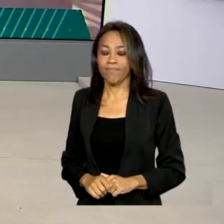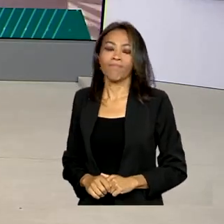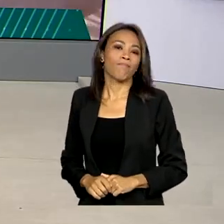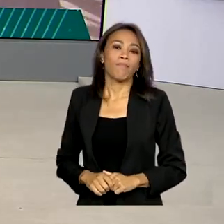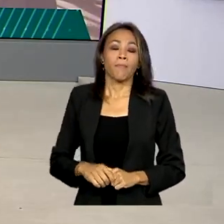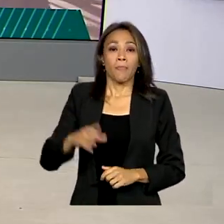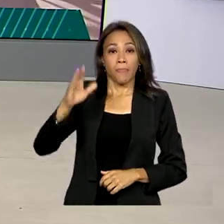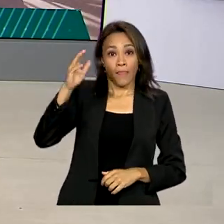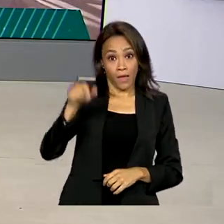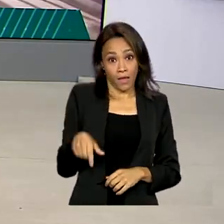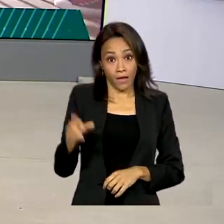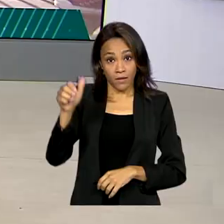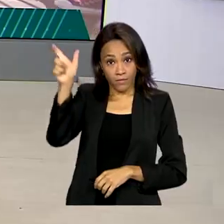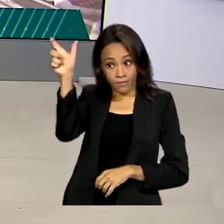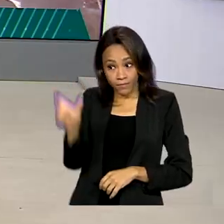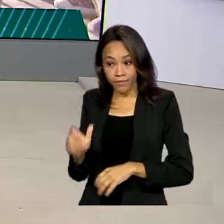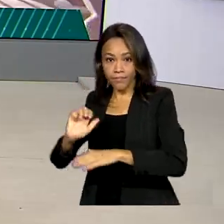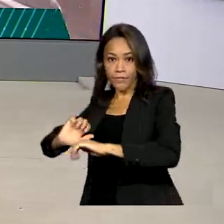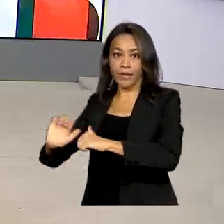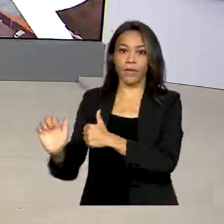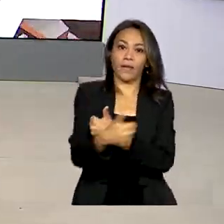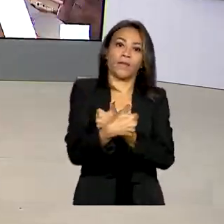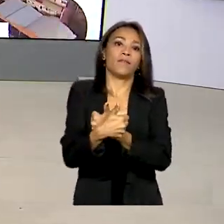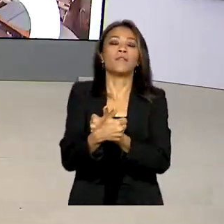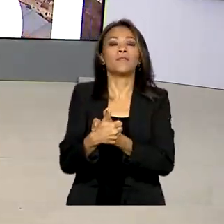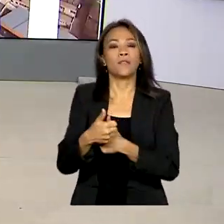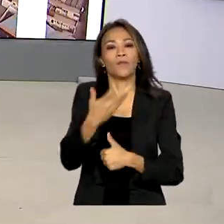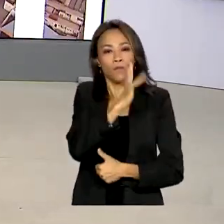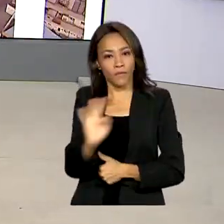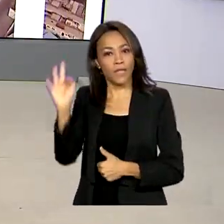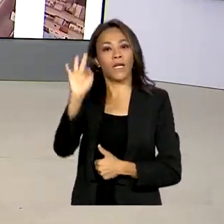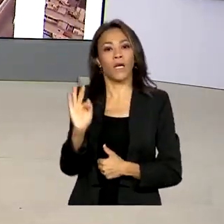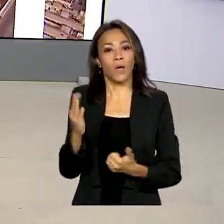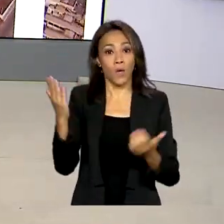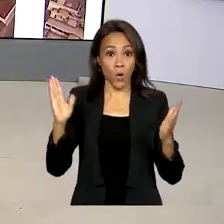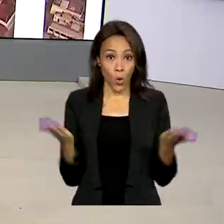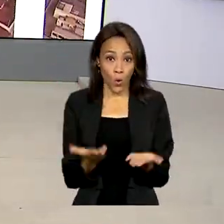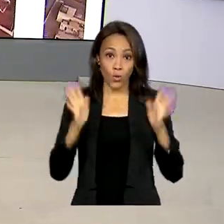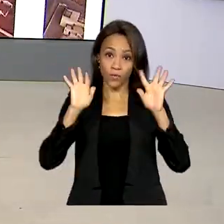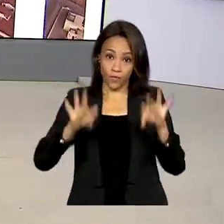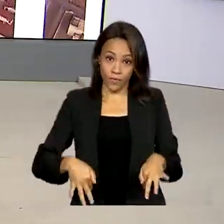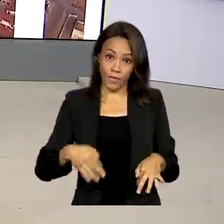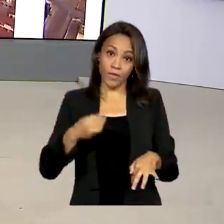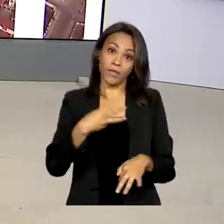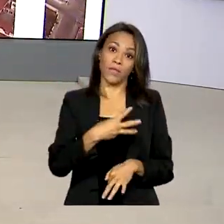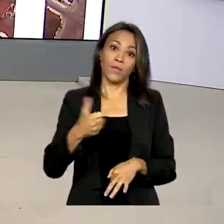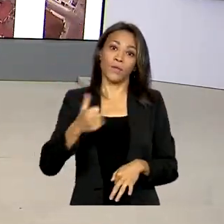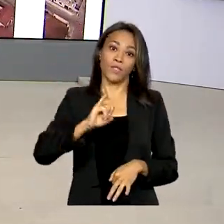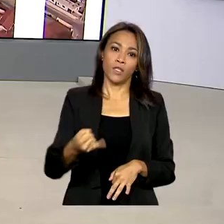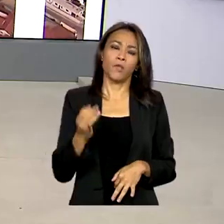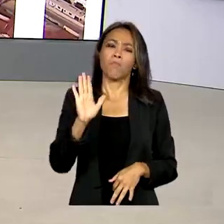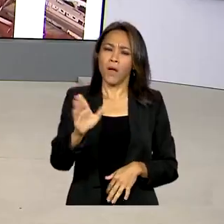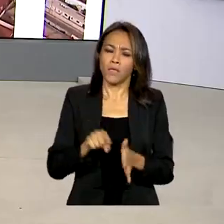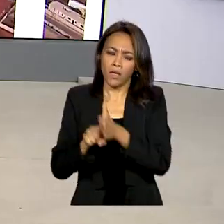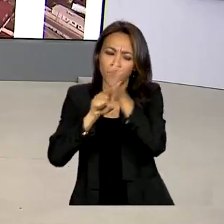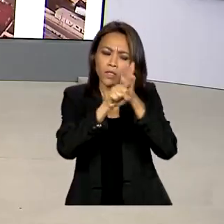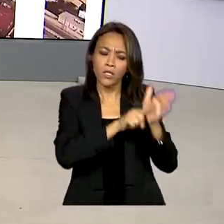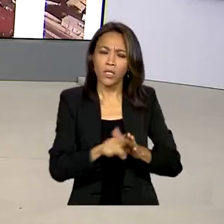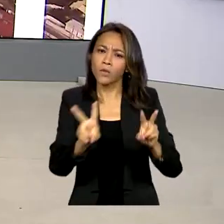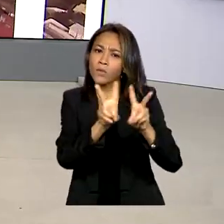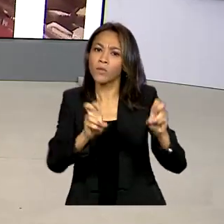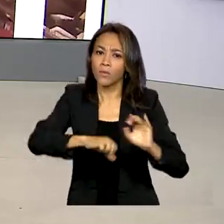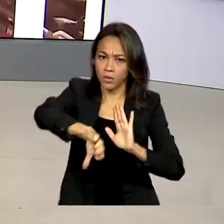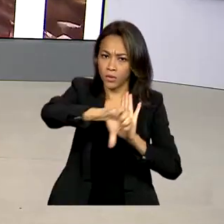intervenção no Distrito Federal termina hoje, 31 de janeiro, mas as investigações sobre os crimes devem se estender por vários